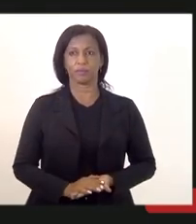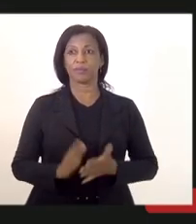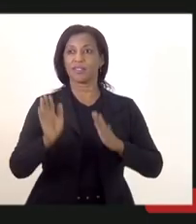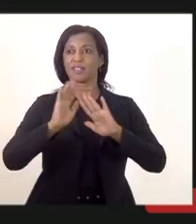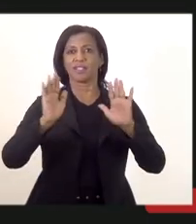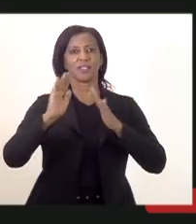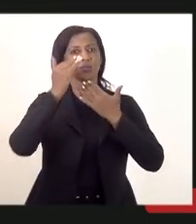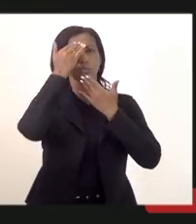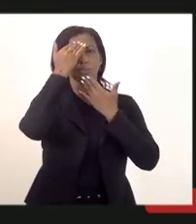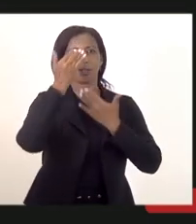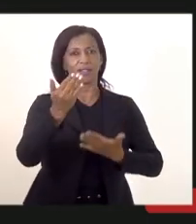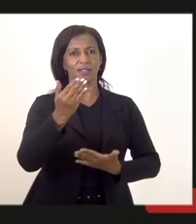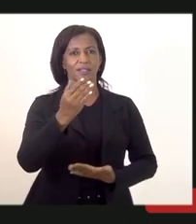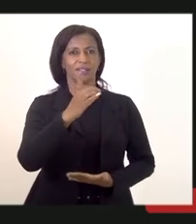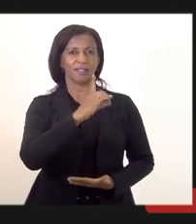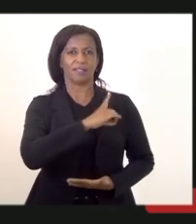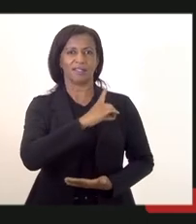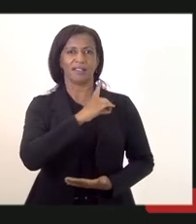deputada mesmo